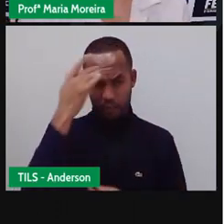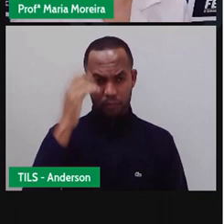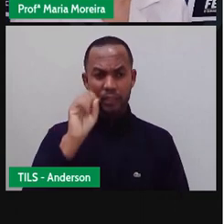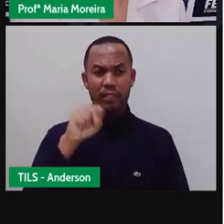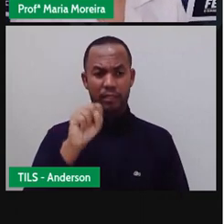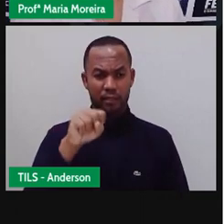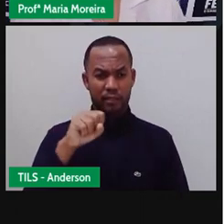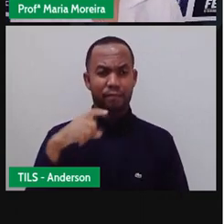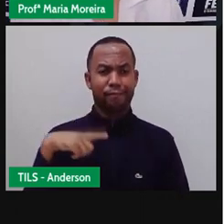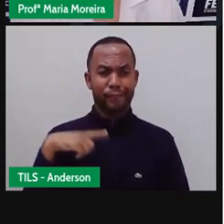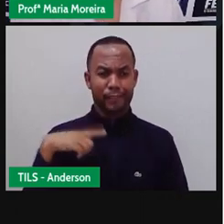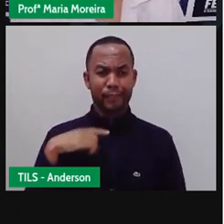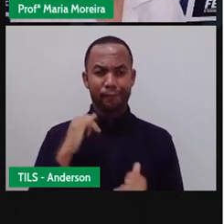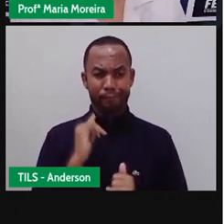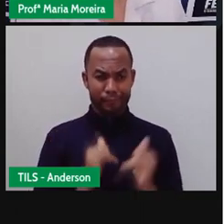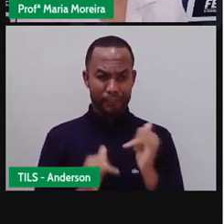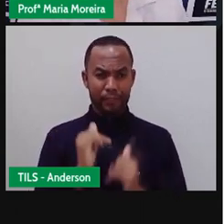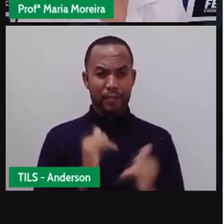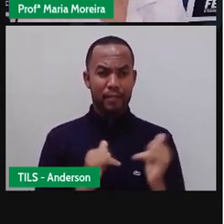mas nem todos.